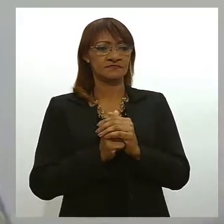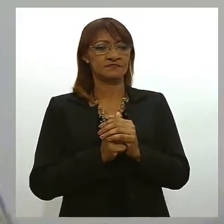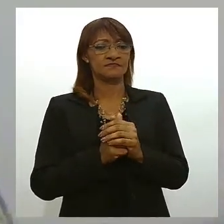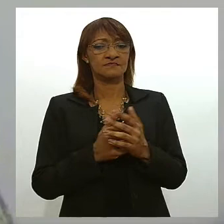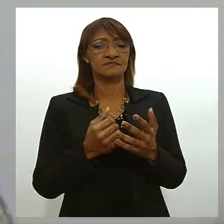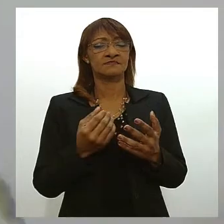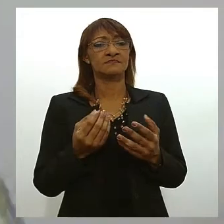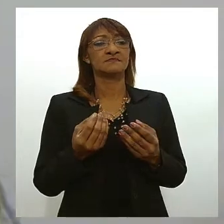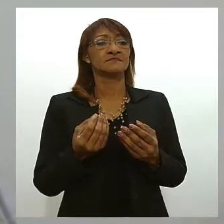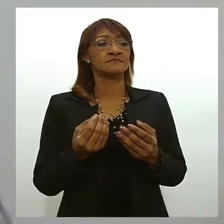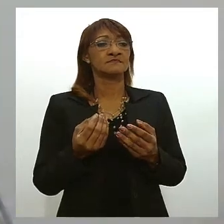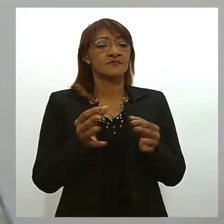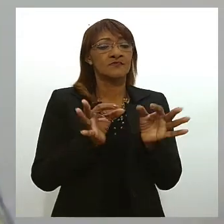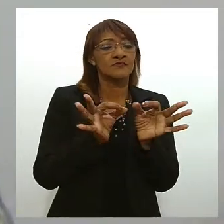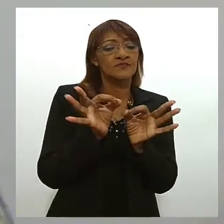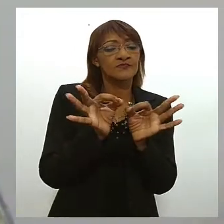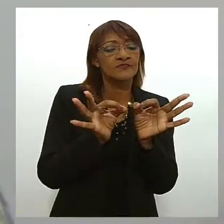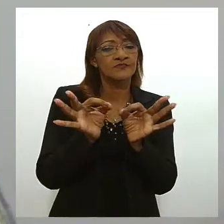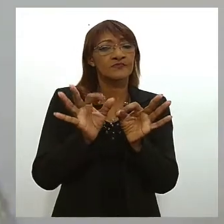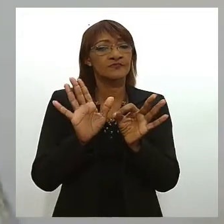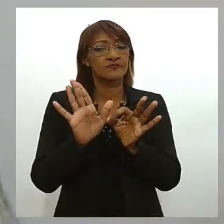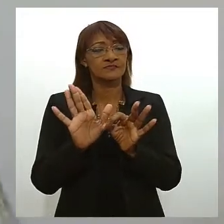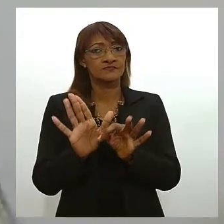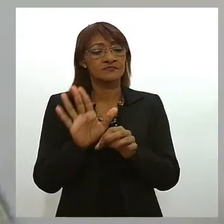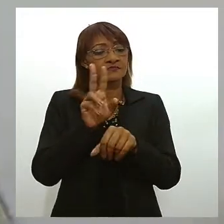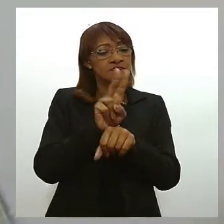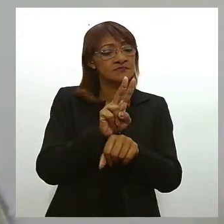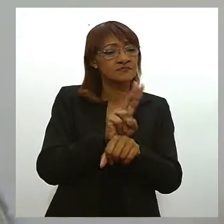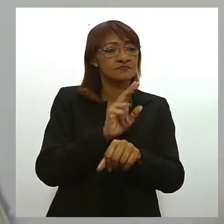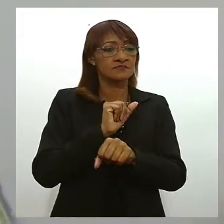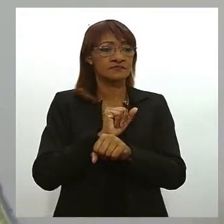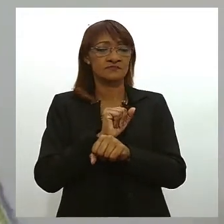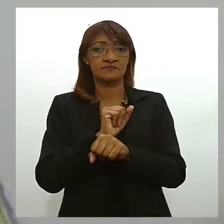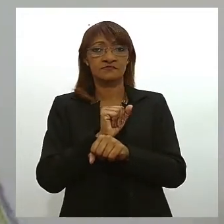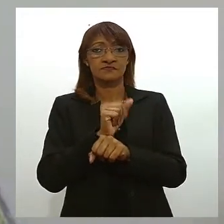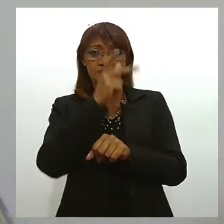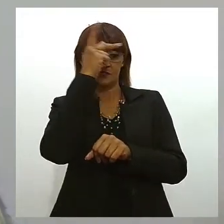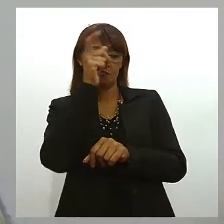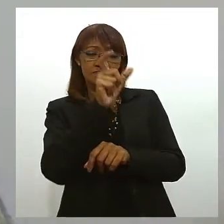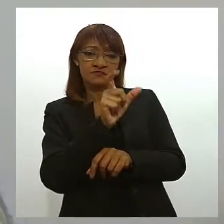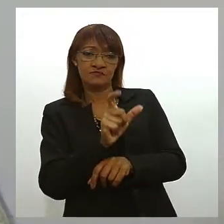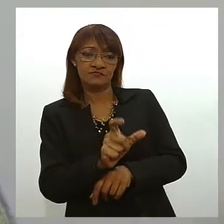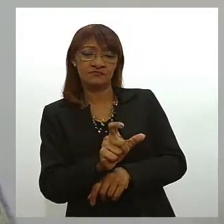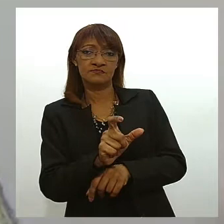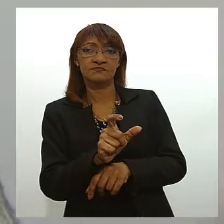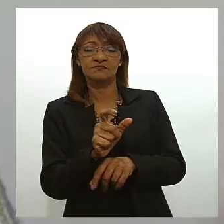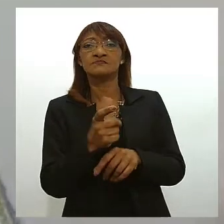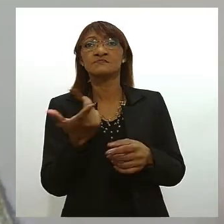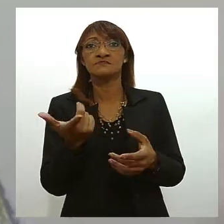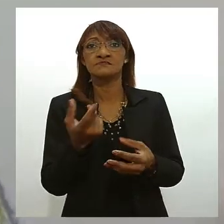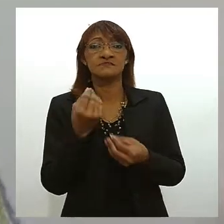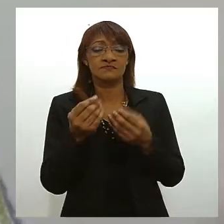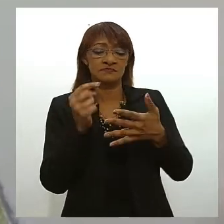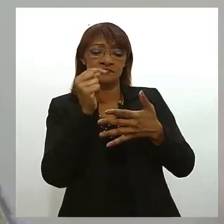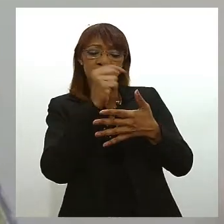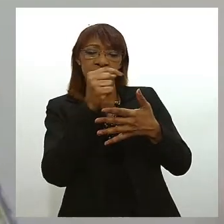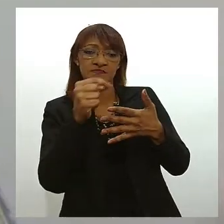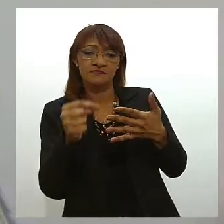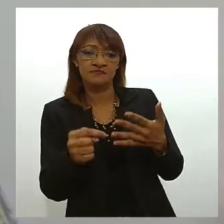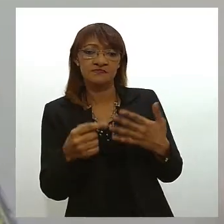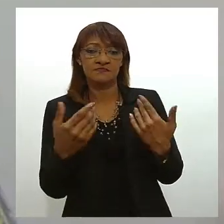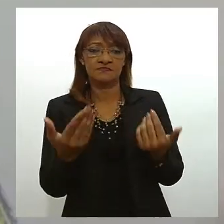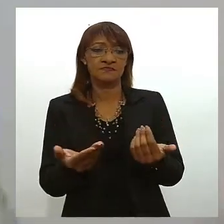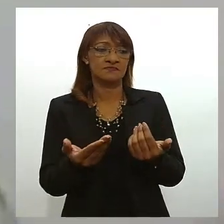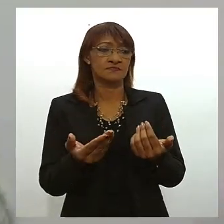Ela vai na humanização, ela leva a questão da segurança quando o paciente, ele é desentendido em instituição. Então, vários pontos a gente leva em consideração quando a gente